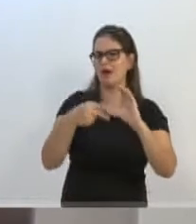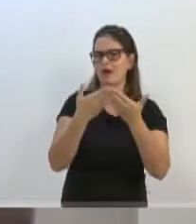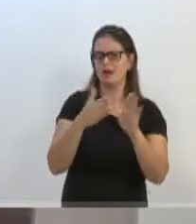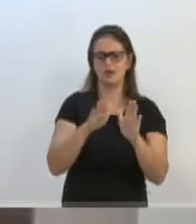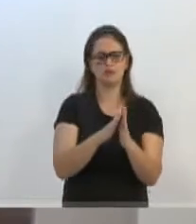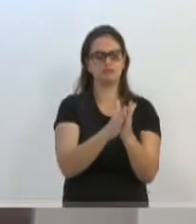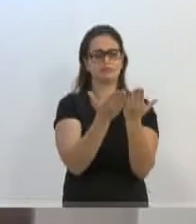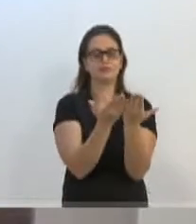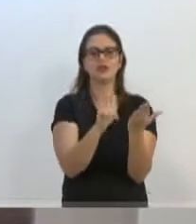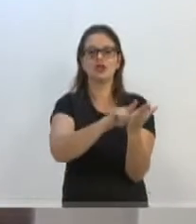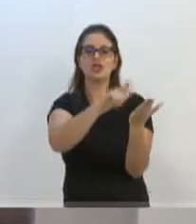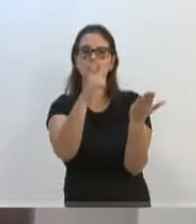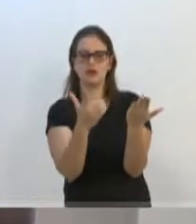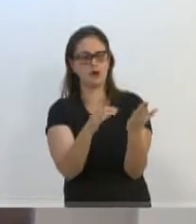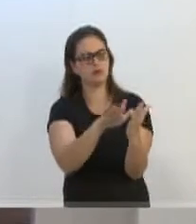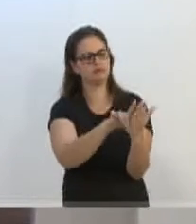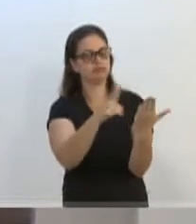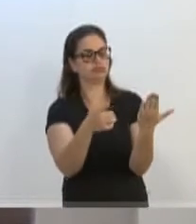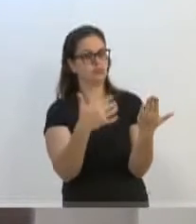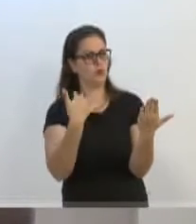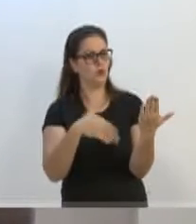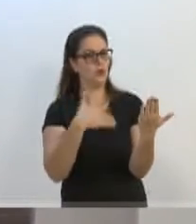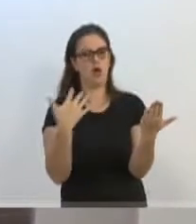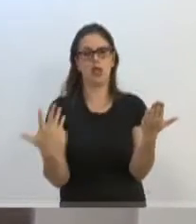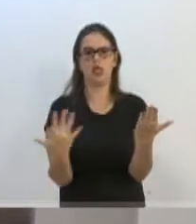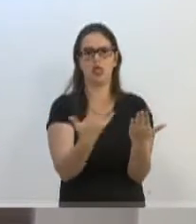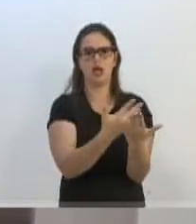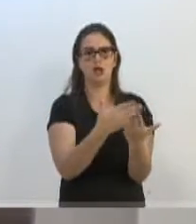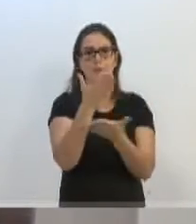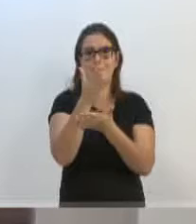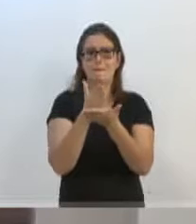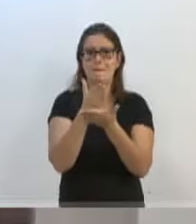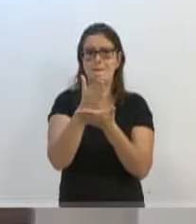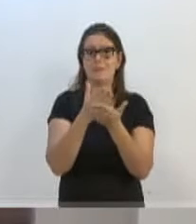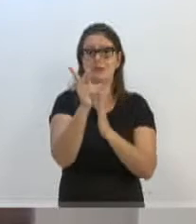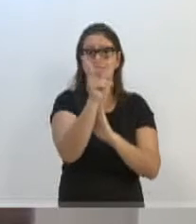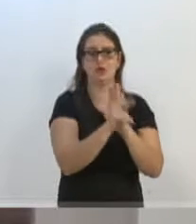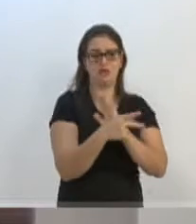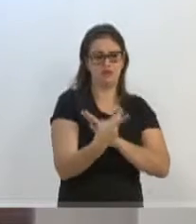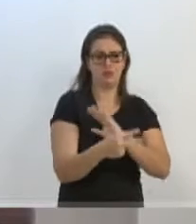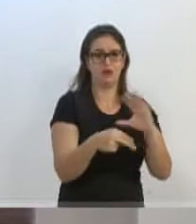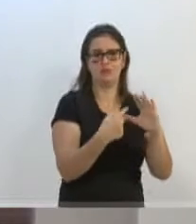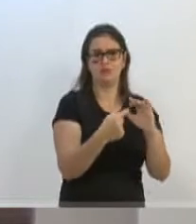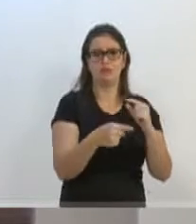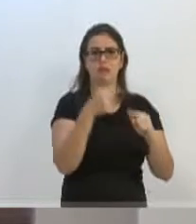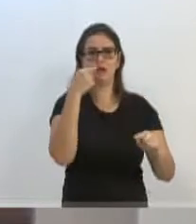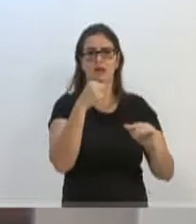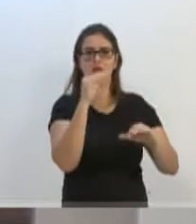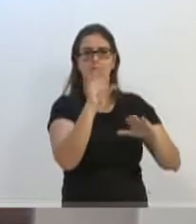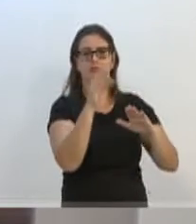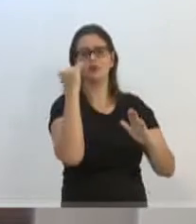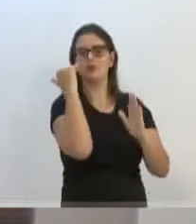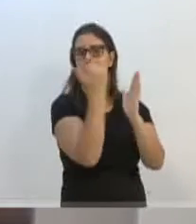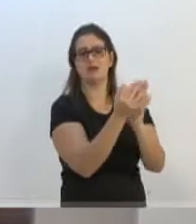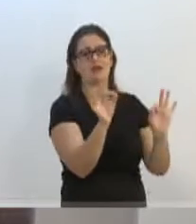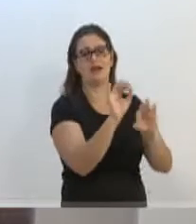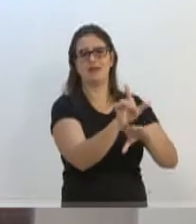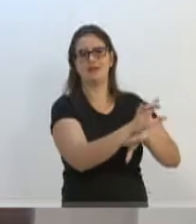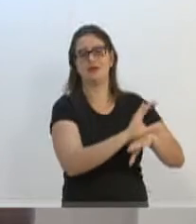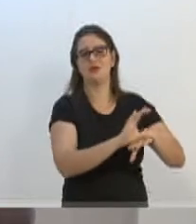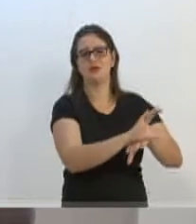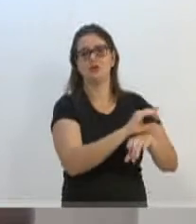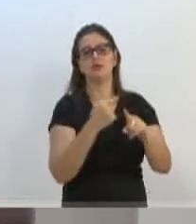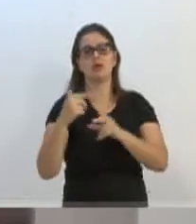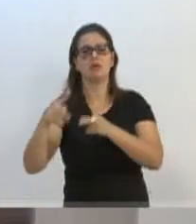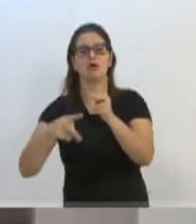jornal e ter aqui um dado em que quase metade dos projetos dessa casa são inconstitucionais. Porque o primeiro questionamento que a população